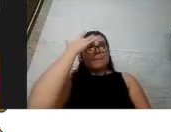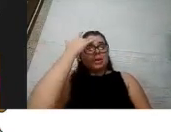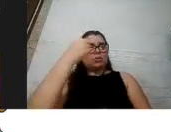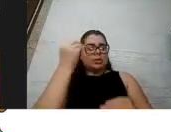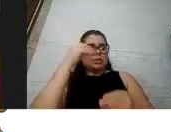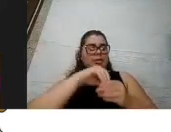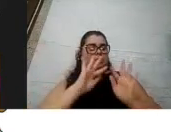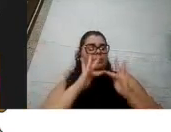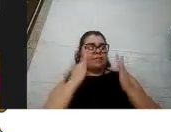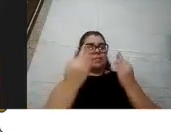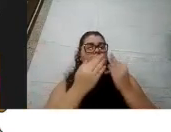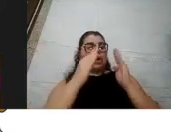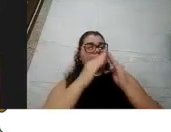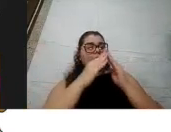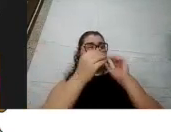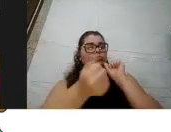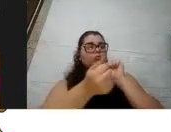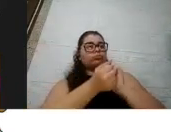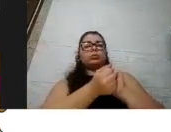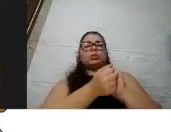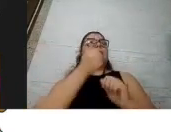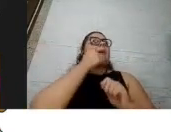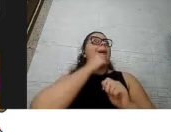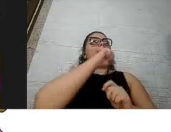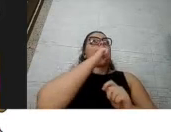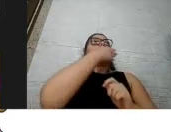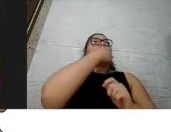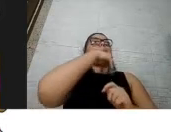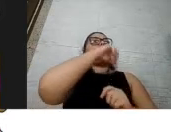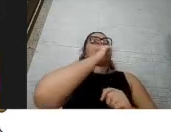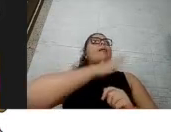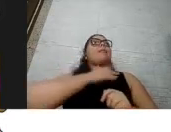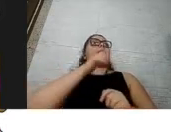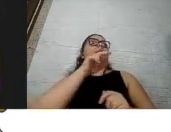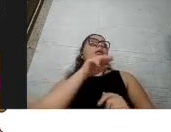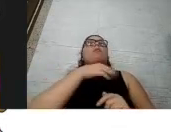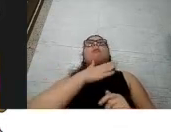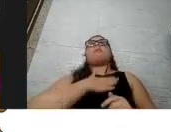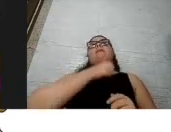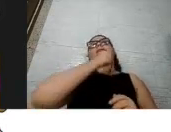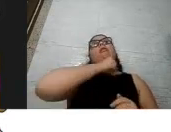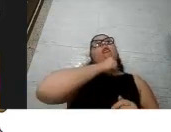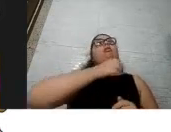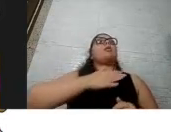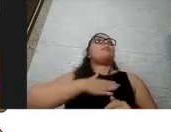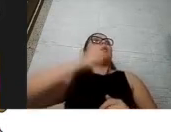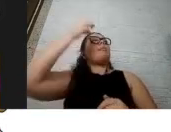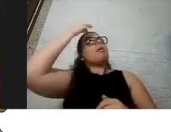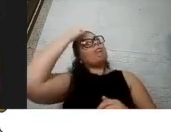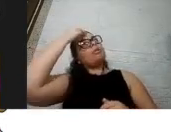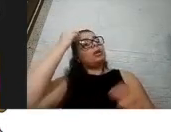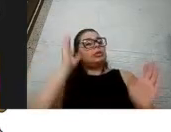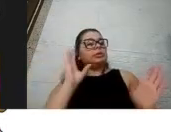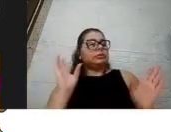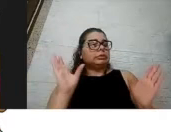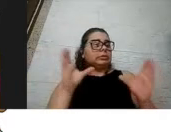se eu moro com meu pai, a minha mãe, os meus irmãos, a minha madrinha ou a minha avó, que tá todo mundo